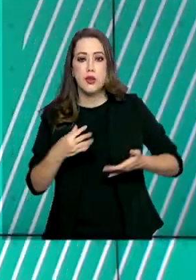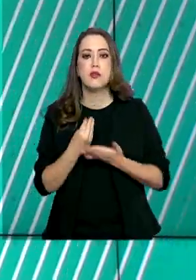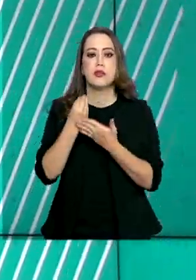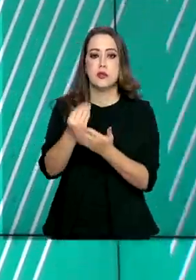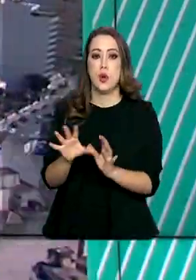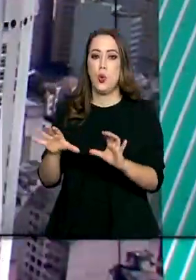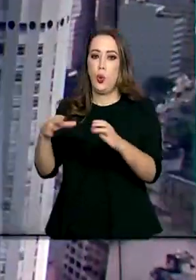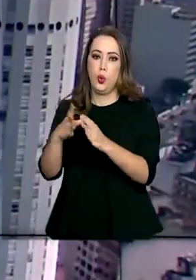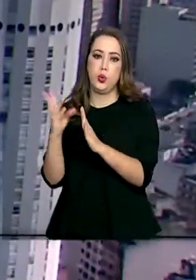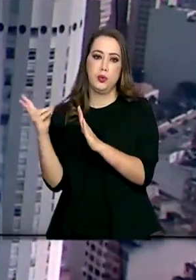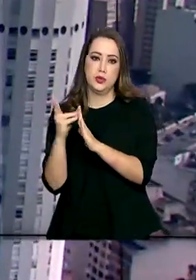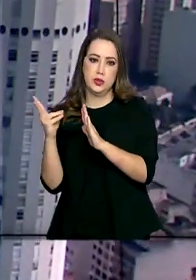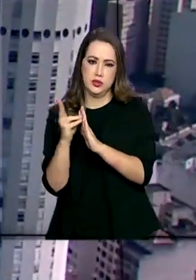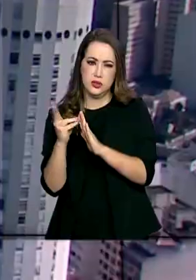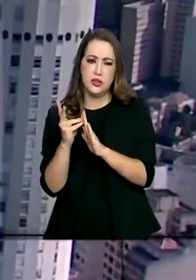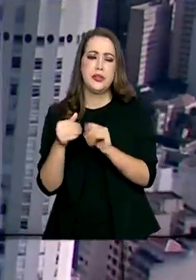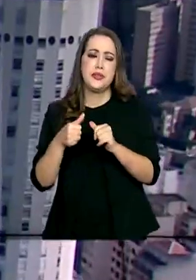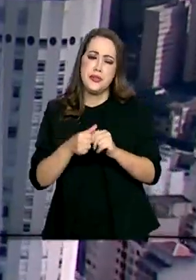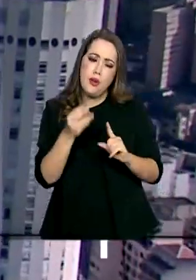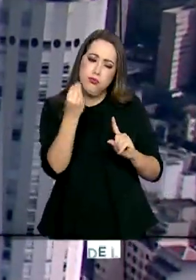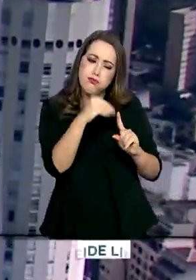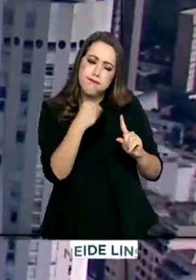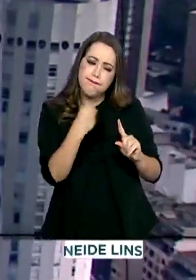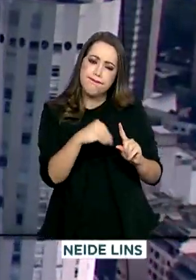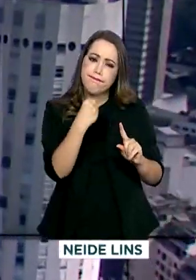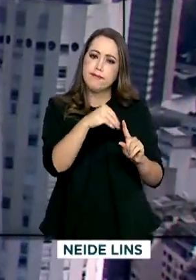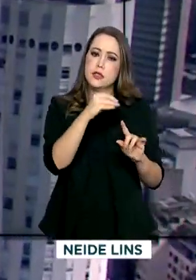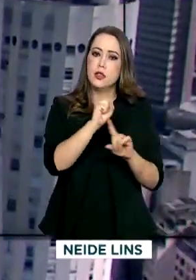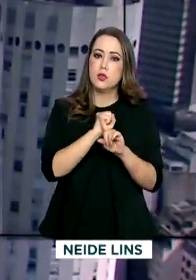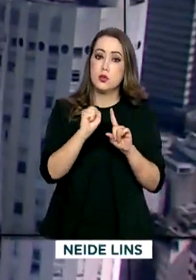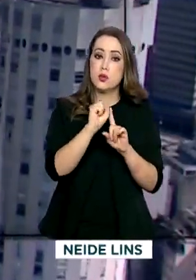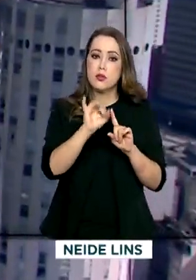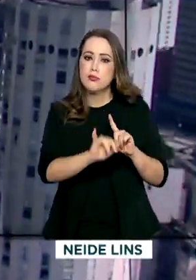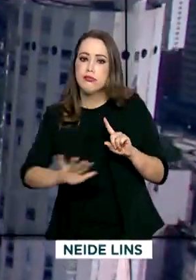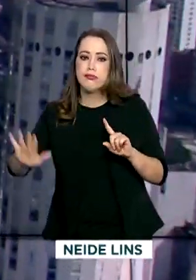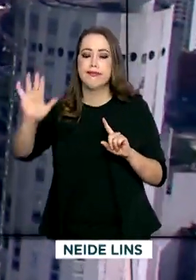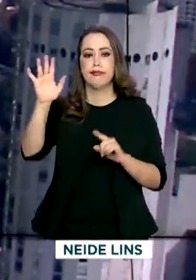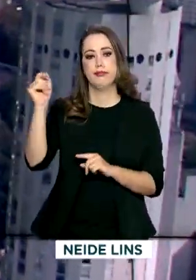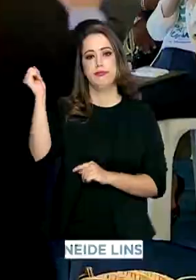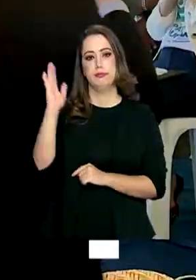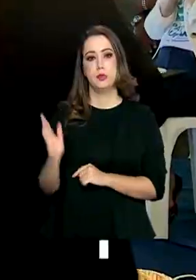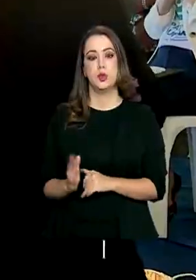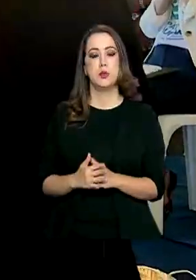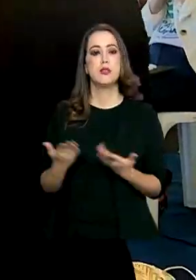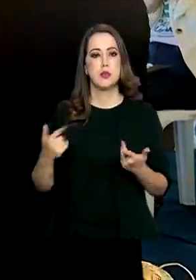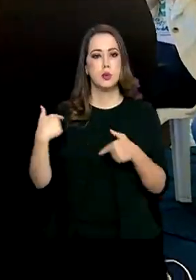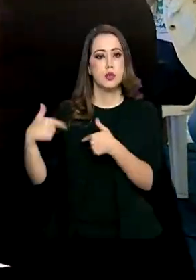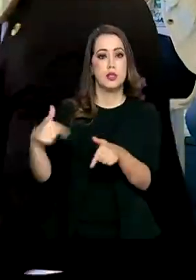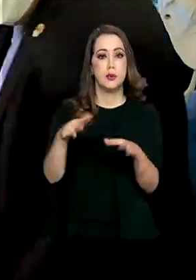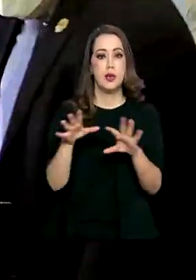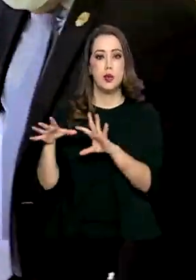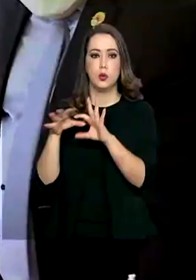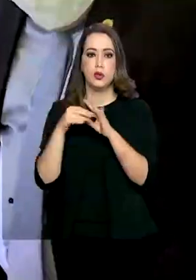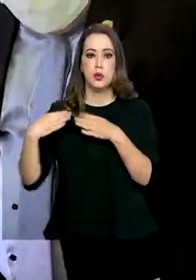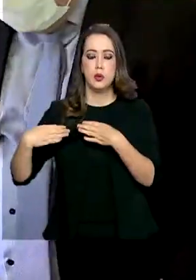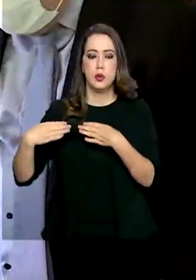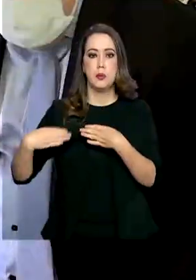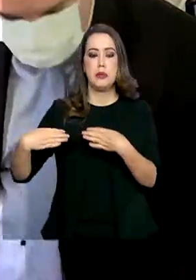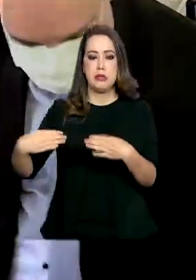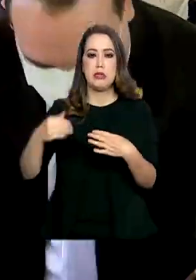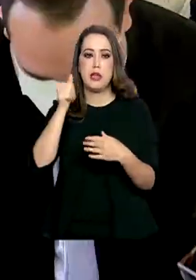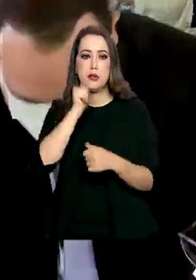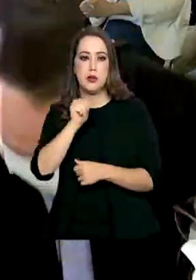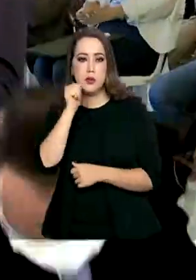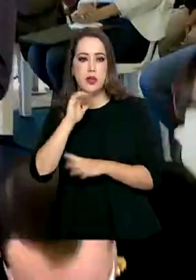indígenas em situação de vulnerabilidade social em várias partes do país. A ação, articulada pelo Ministério da Mulher, da